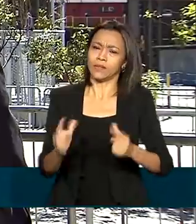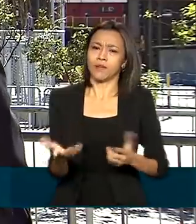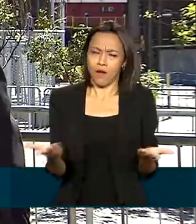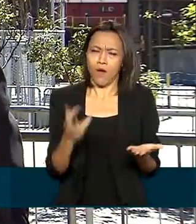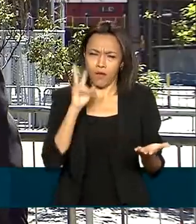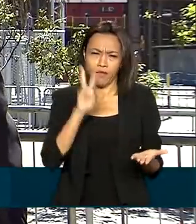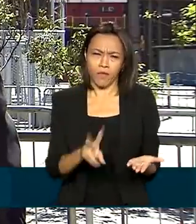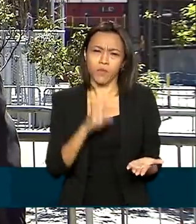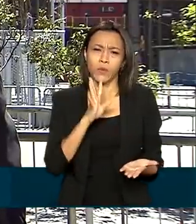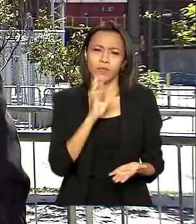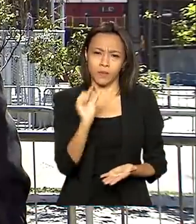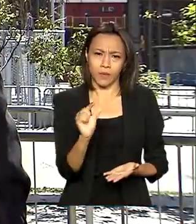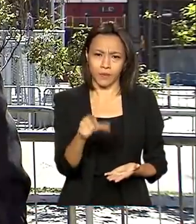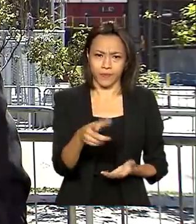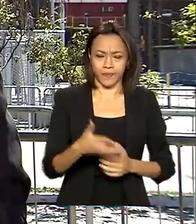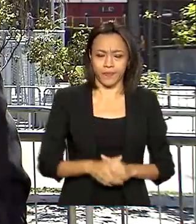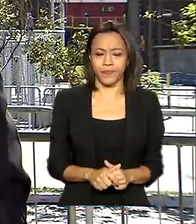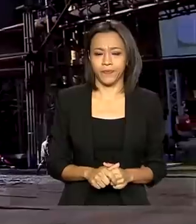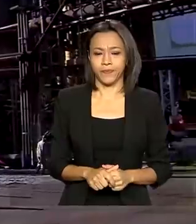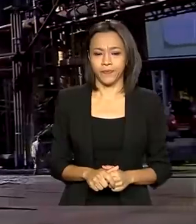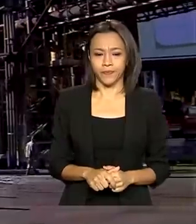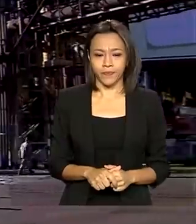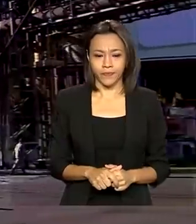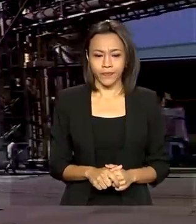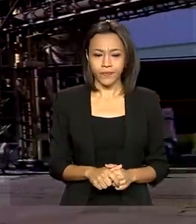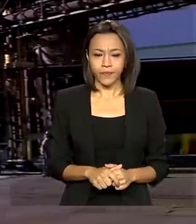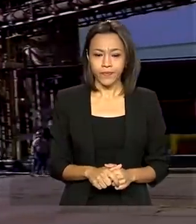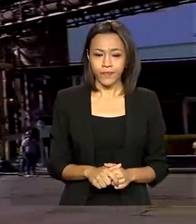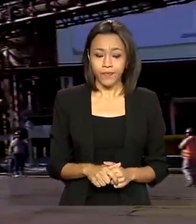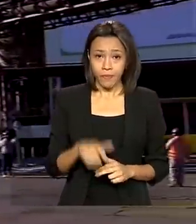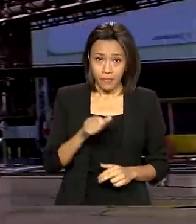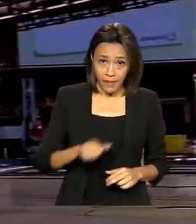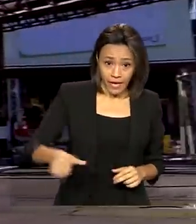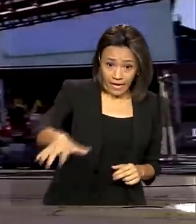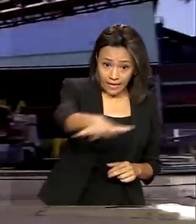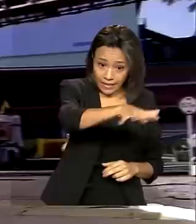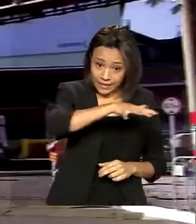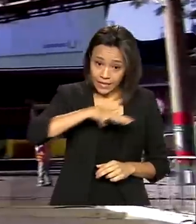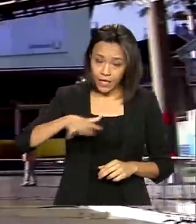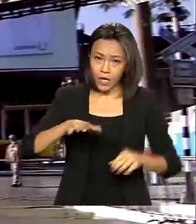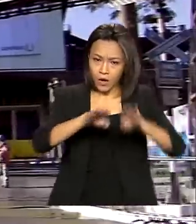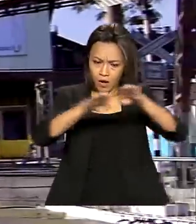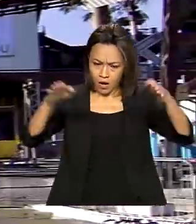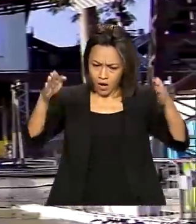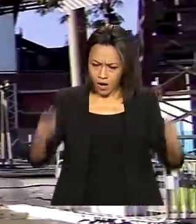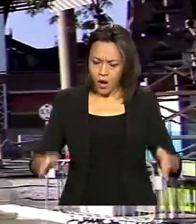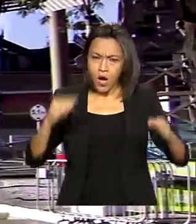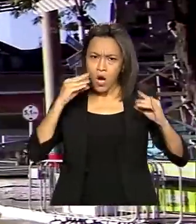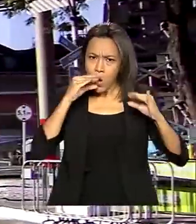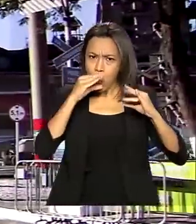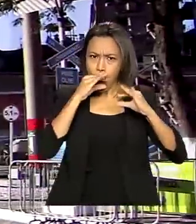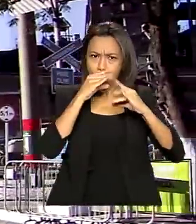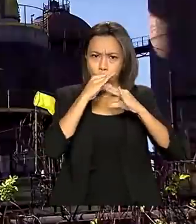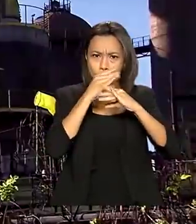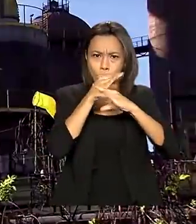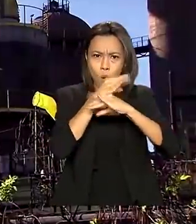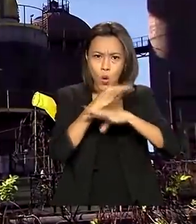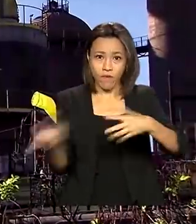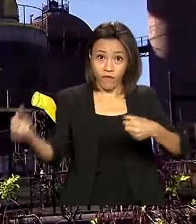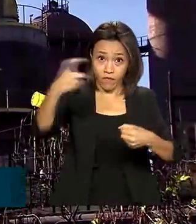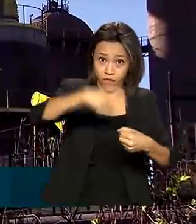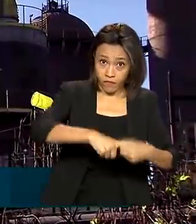agora na reportagem. O alto forno que vai ser religado é um termômetro do reaquecimento do mercado.